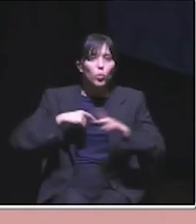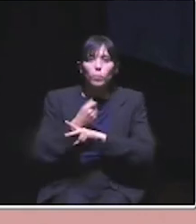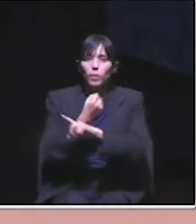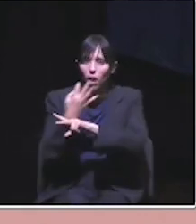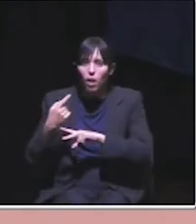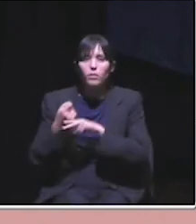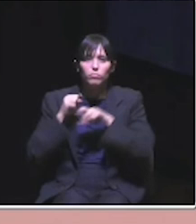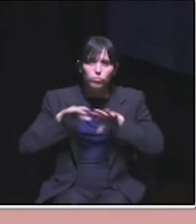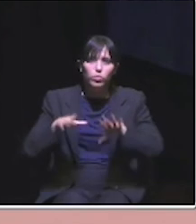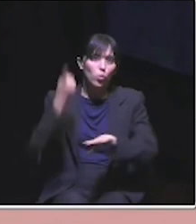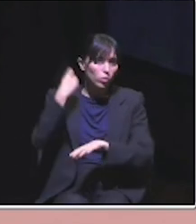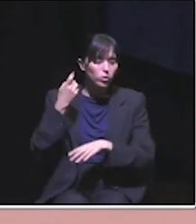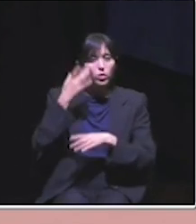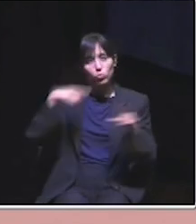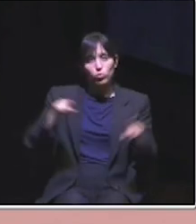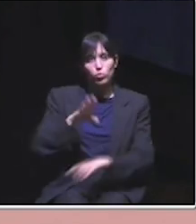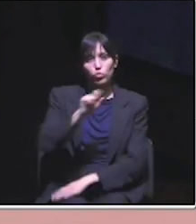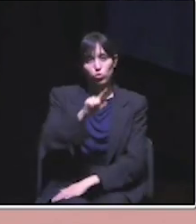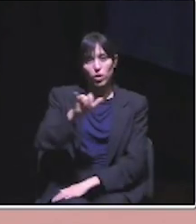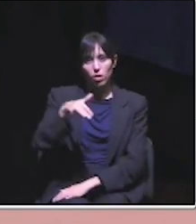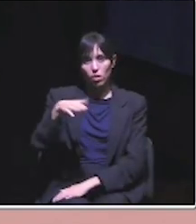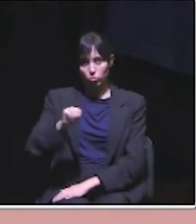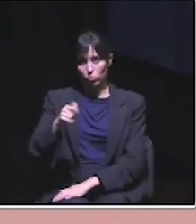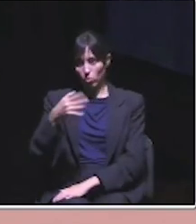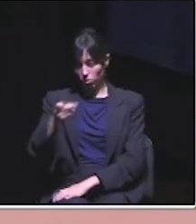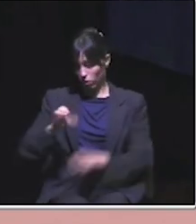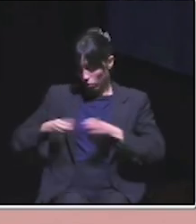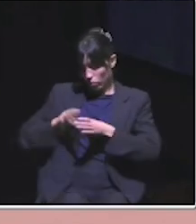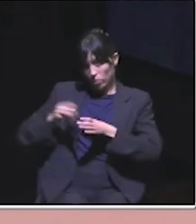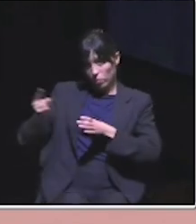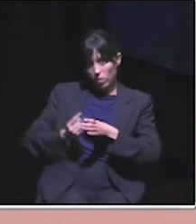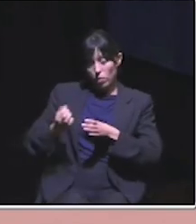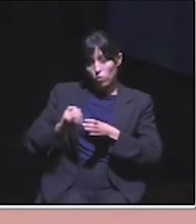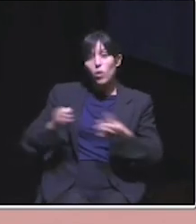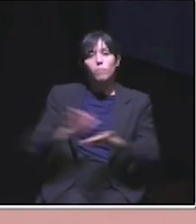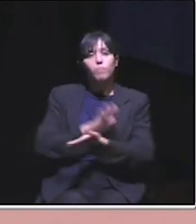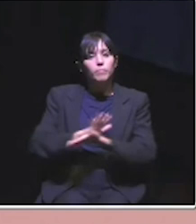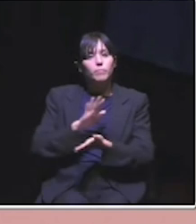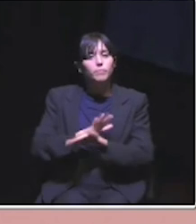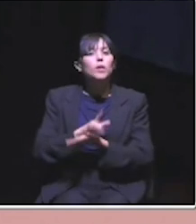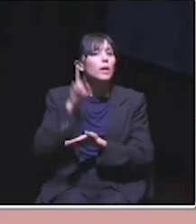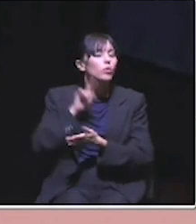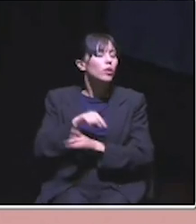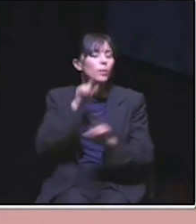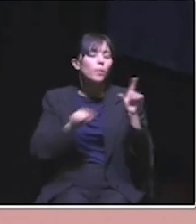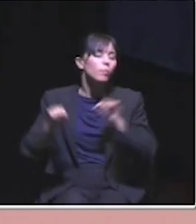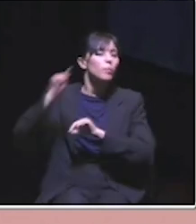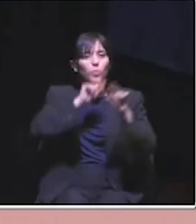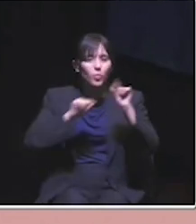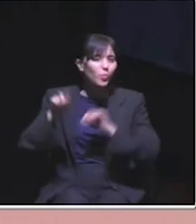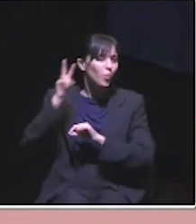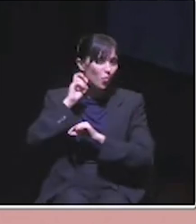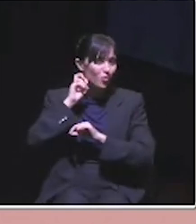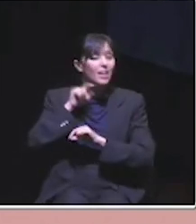Ainda ontem, professor José Carlos Mota, que recebemos aqui na Terceira Comissão, partilhou um artigo do Washington Post que refere à importância de ouvir o canto dos pássaros. É também